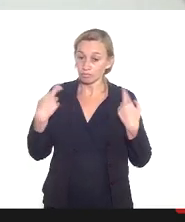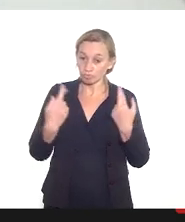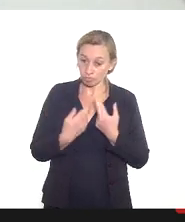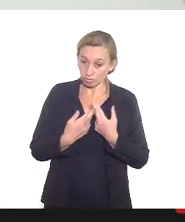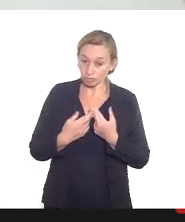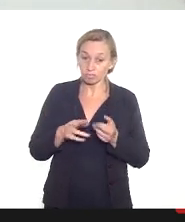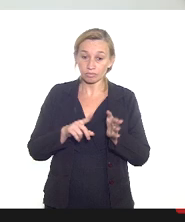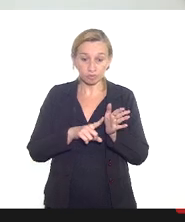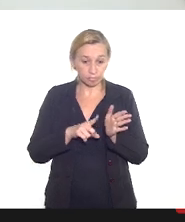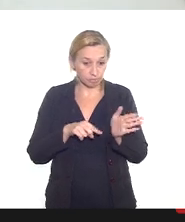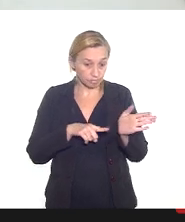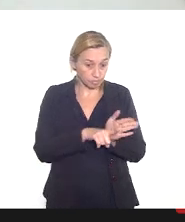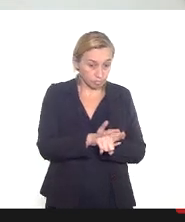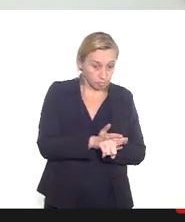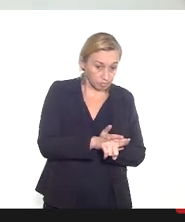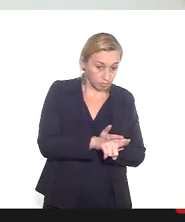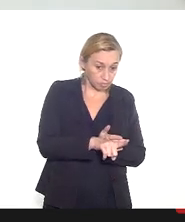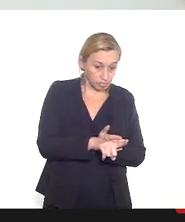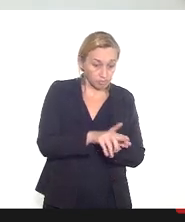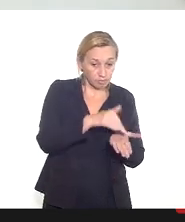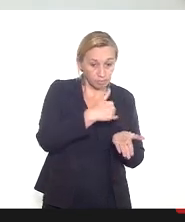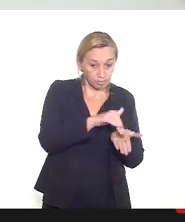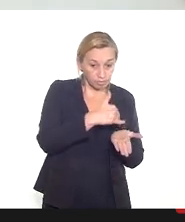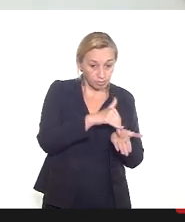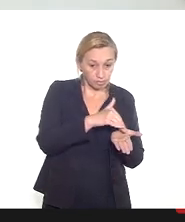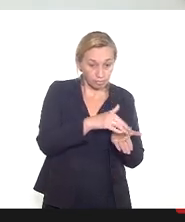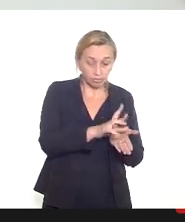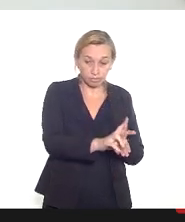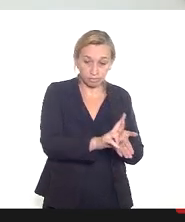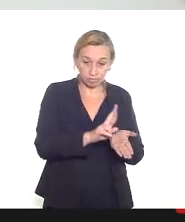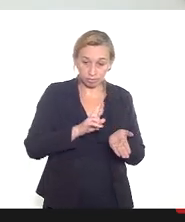consultar a secretaria para